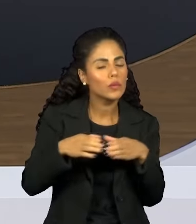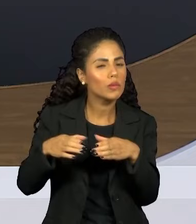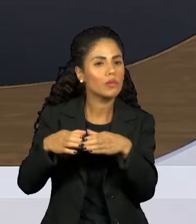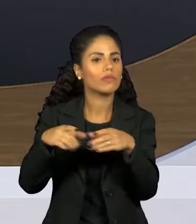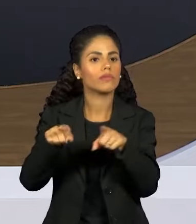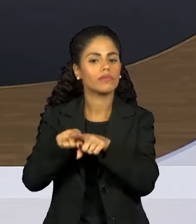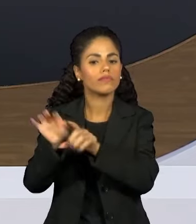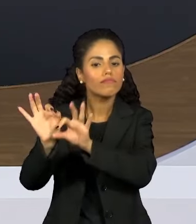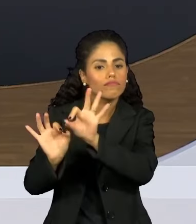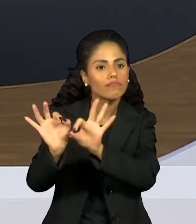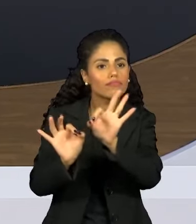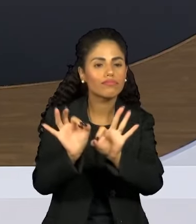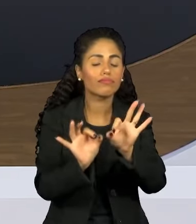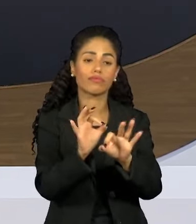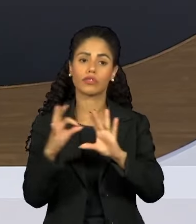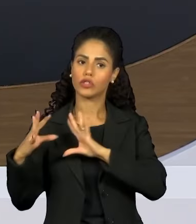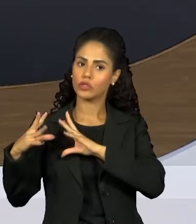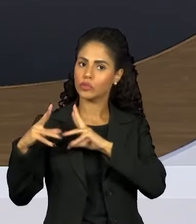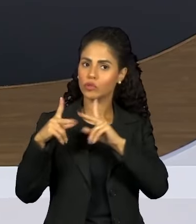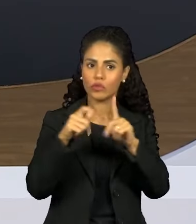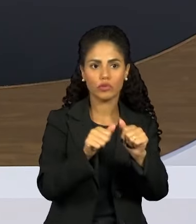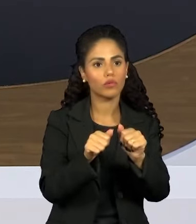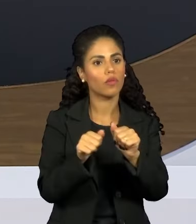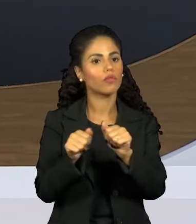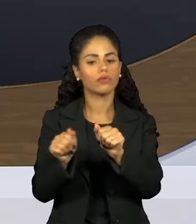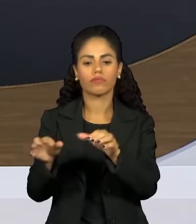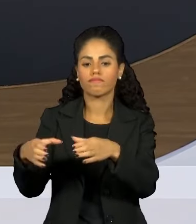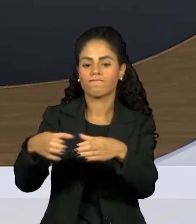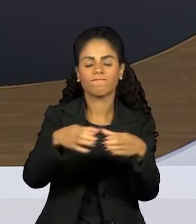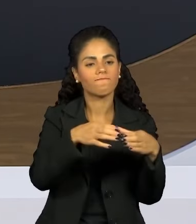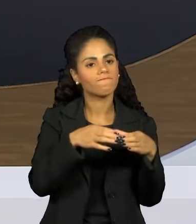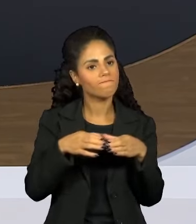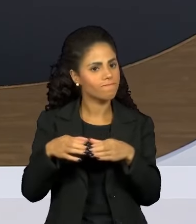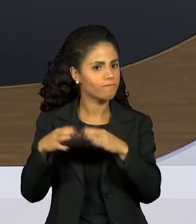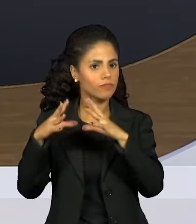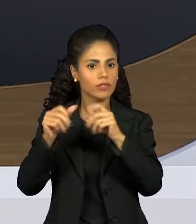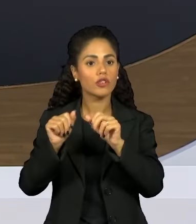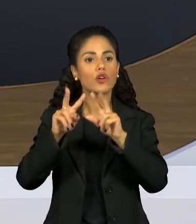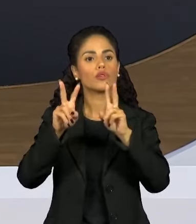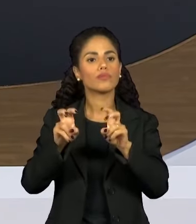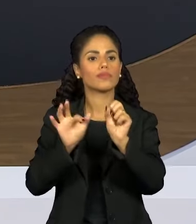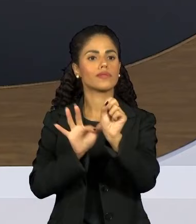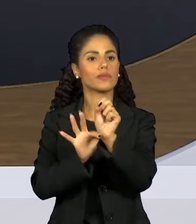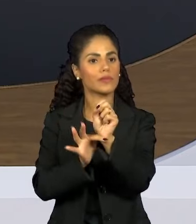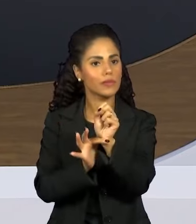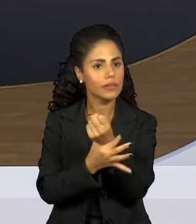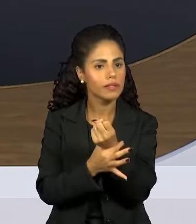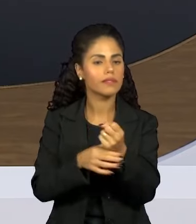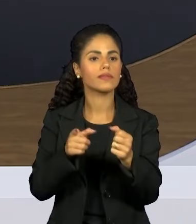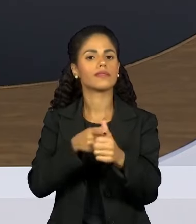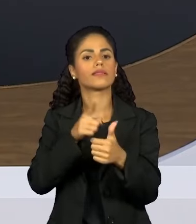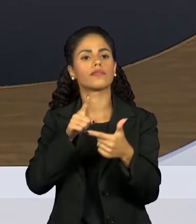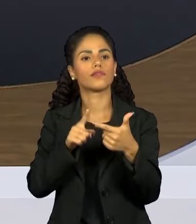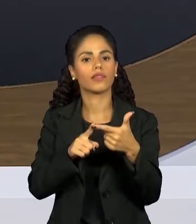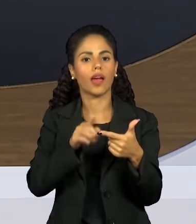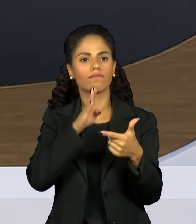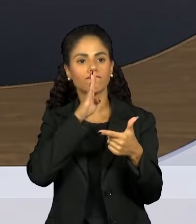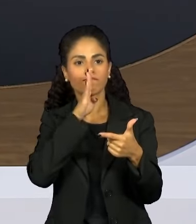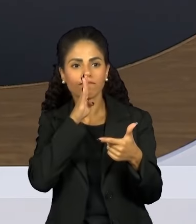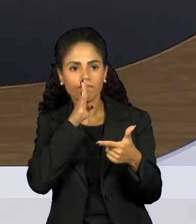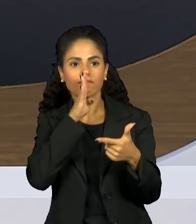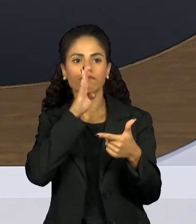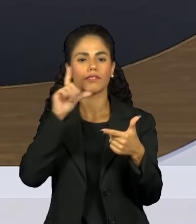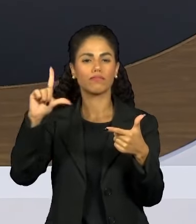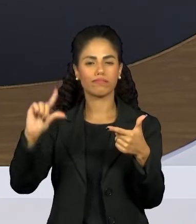de todos os cortejos, enfim, em torno da questão da segurança, da lei do silêncio, aspectos